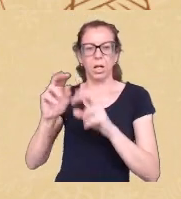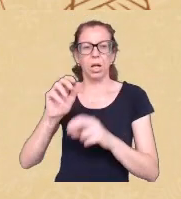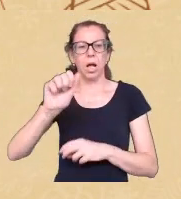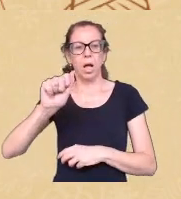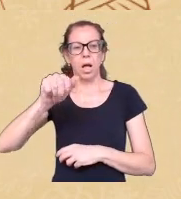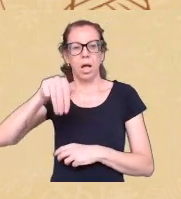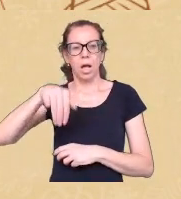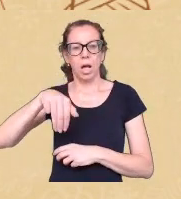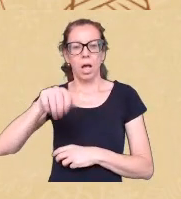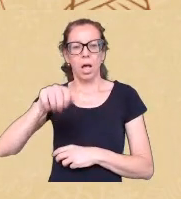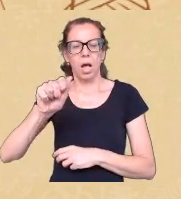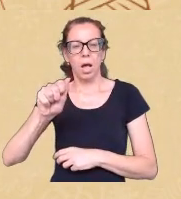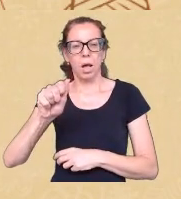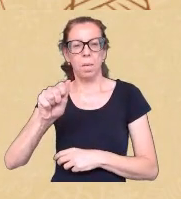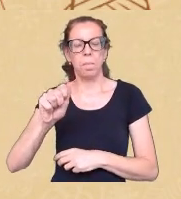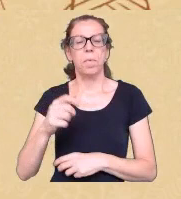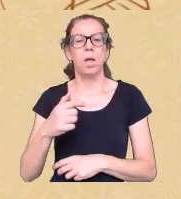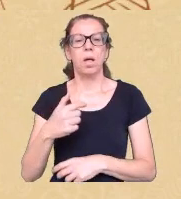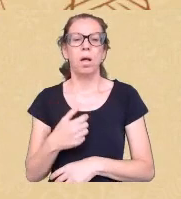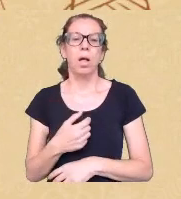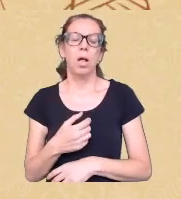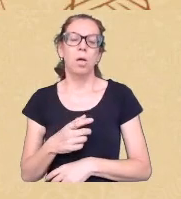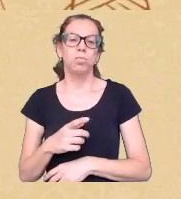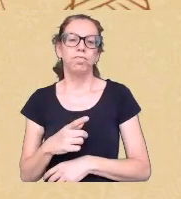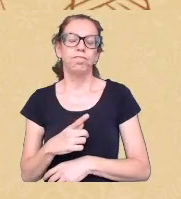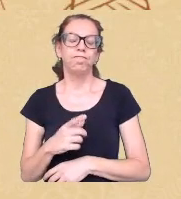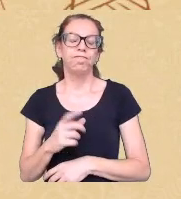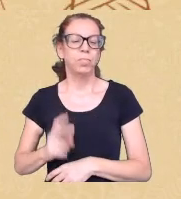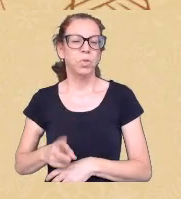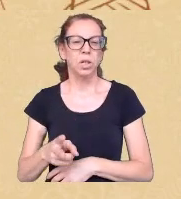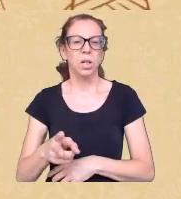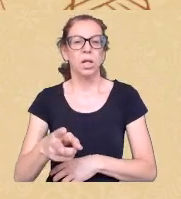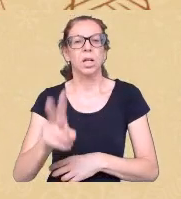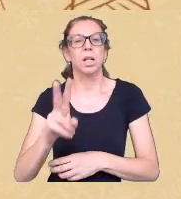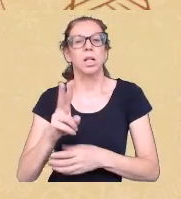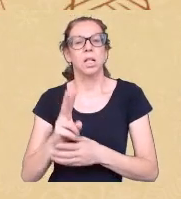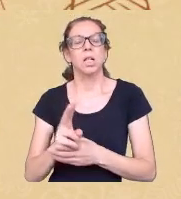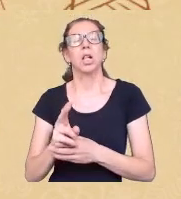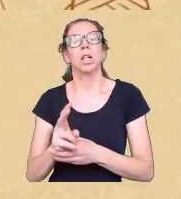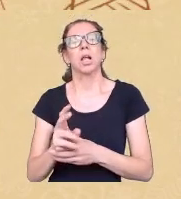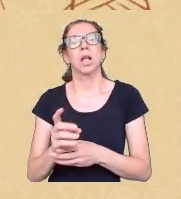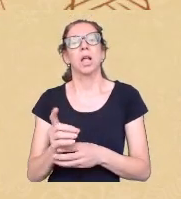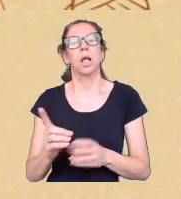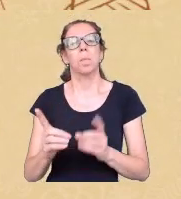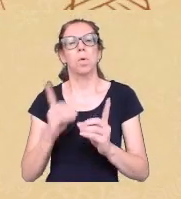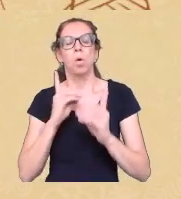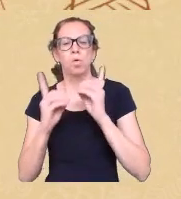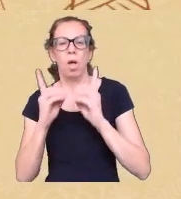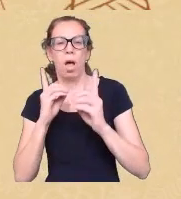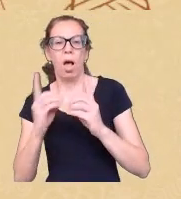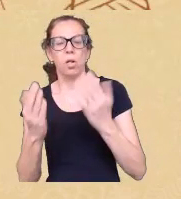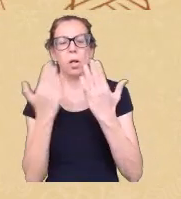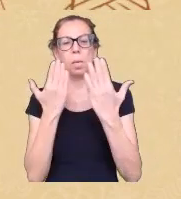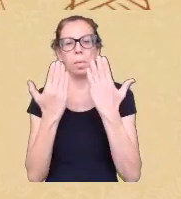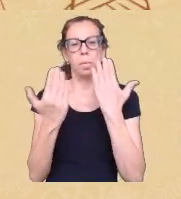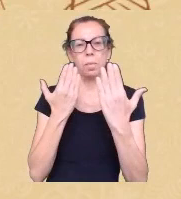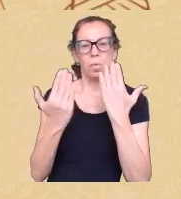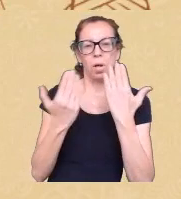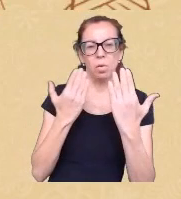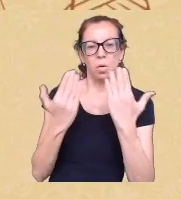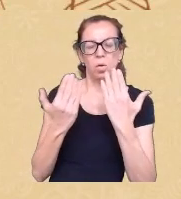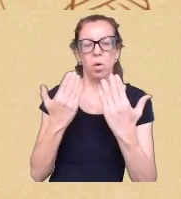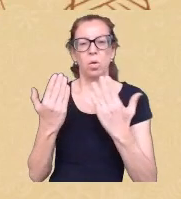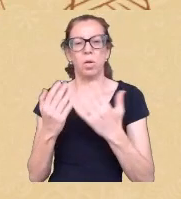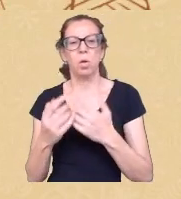sempre acalentei este lugar do diálogo da psicologia com as relações raciais nesse